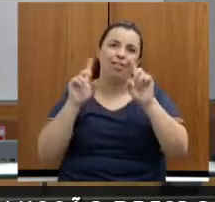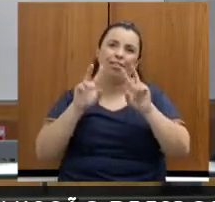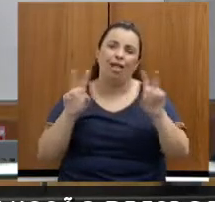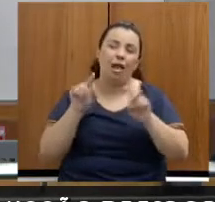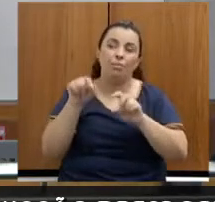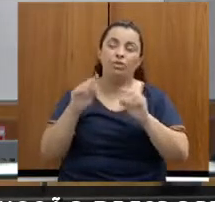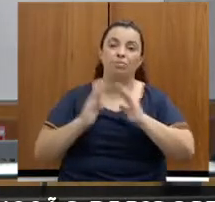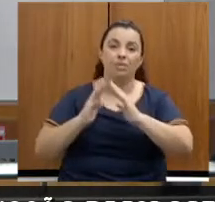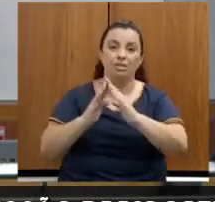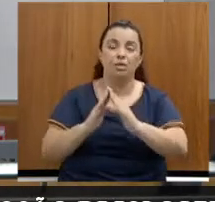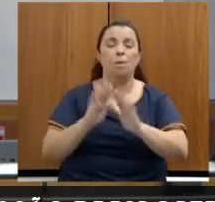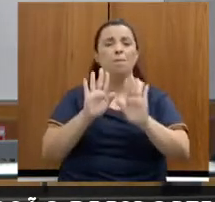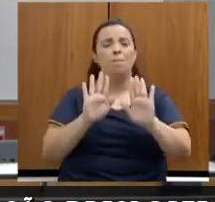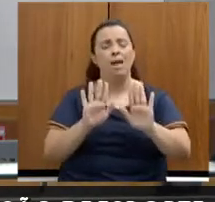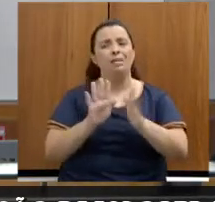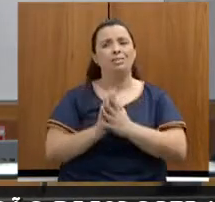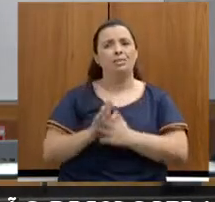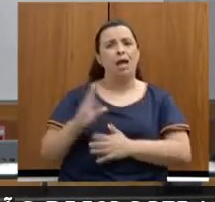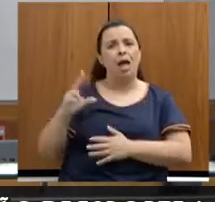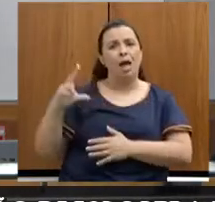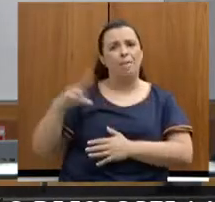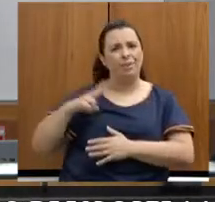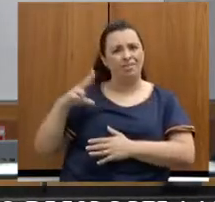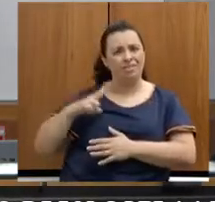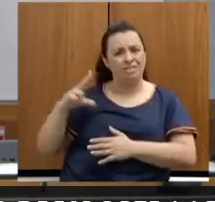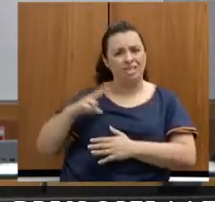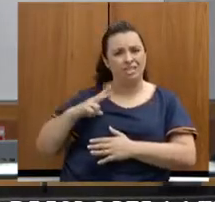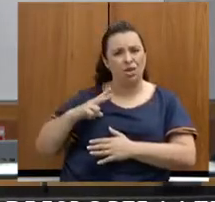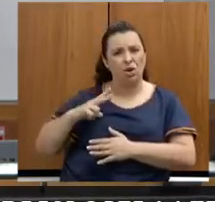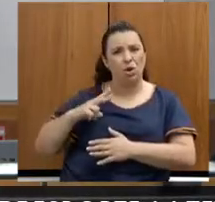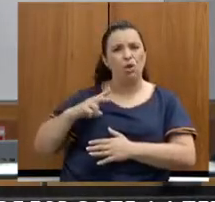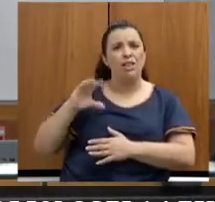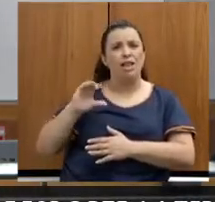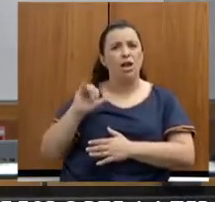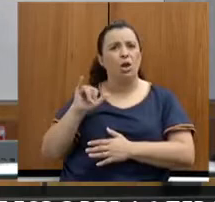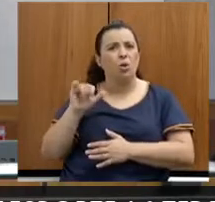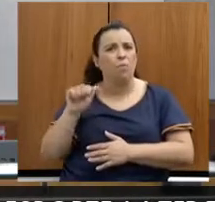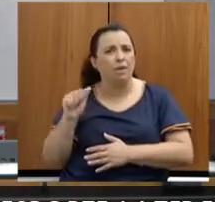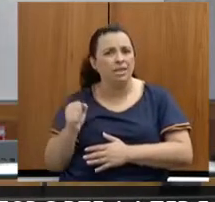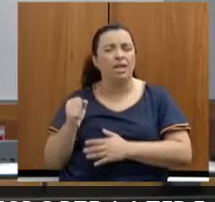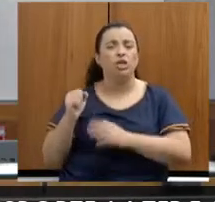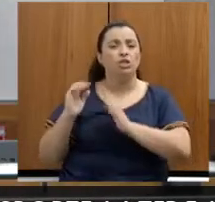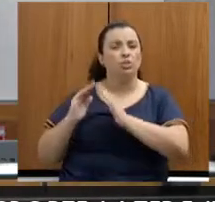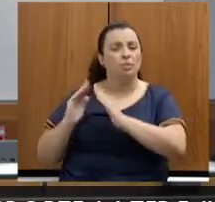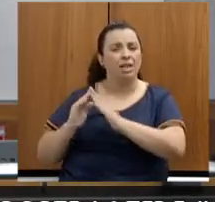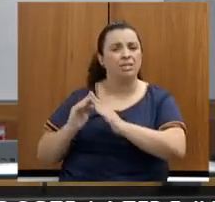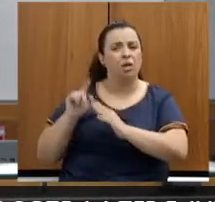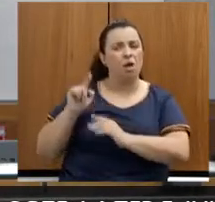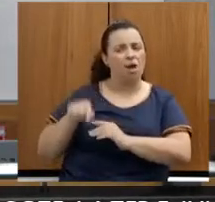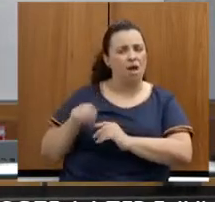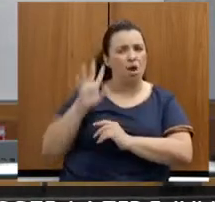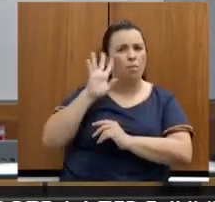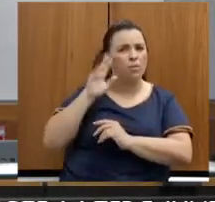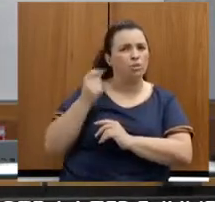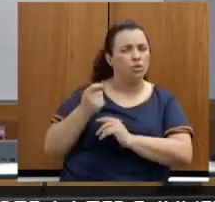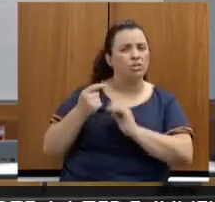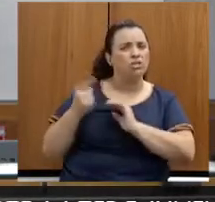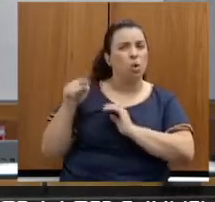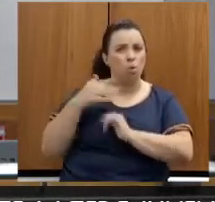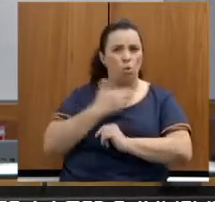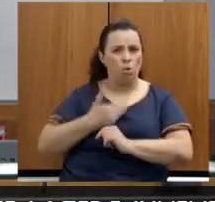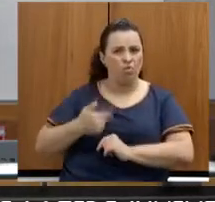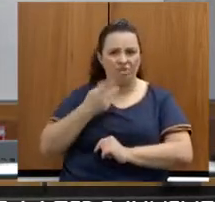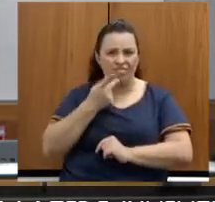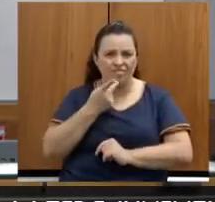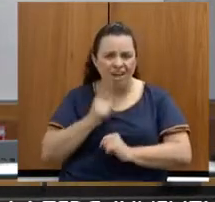da companhia de habitação tem sido apresentada pelo governo como uma solução, tornando a Coab